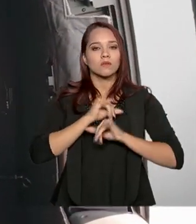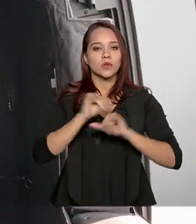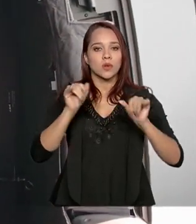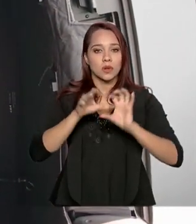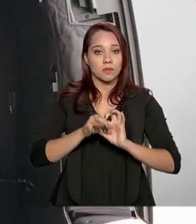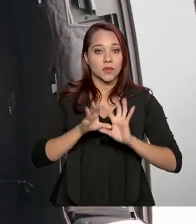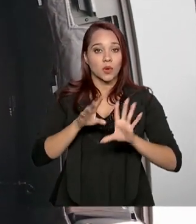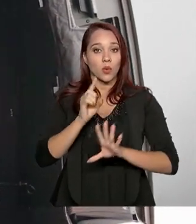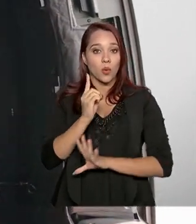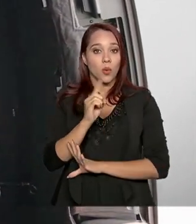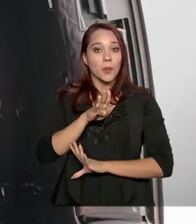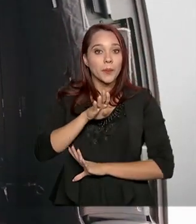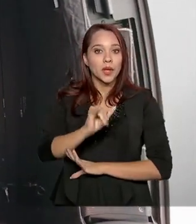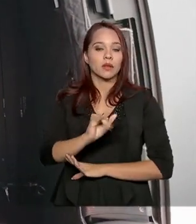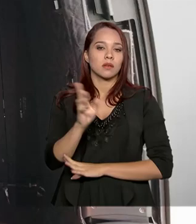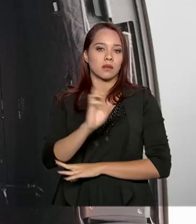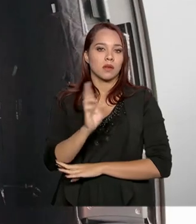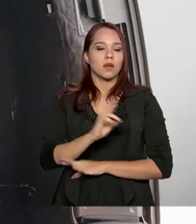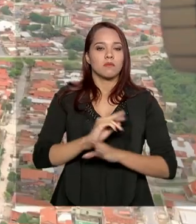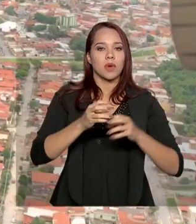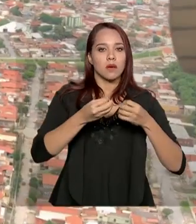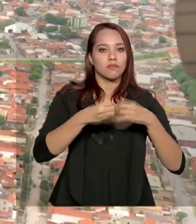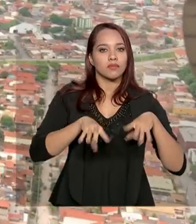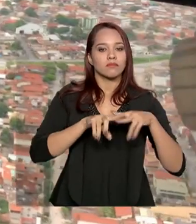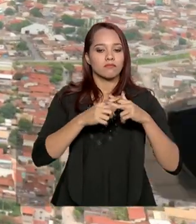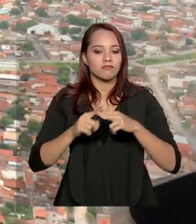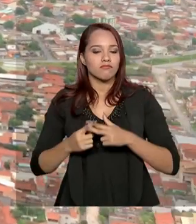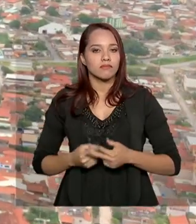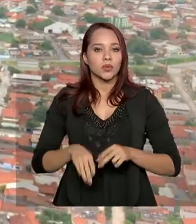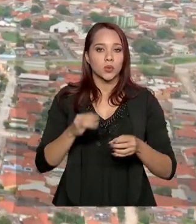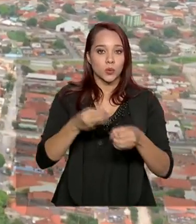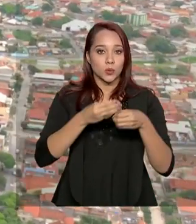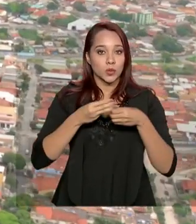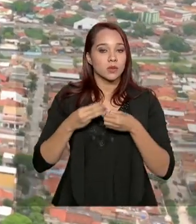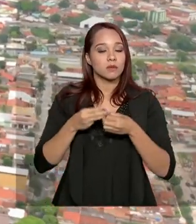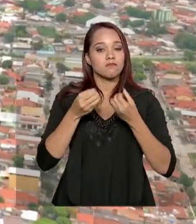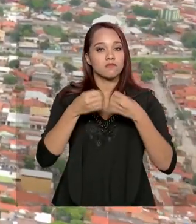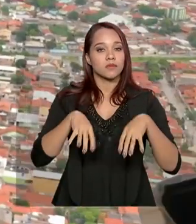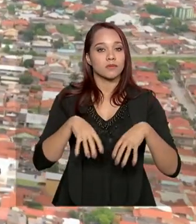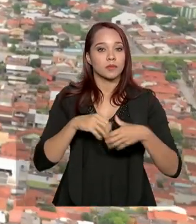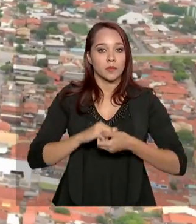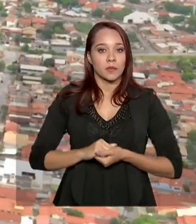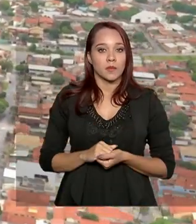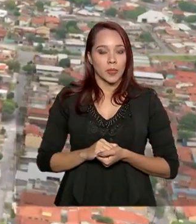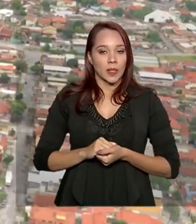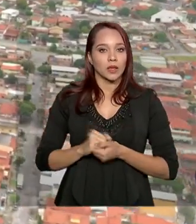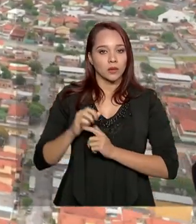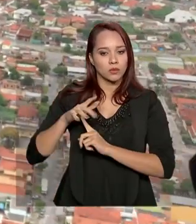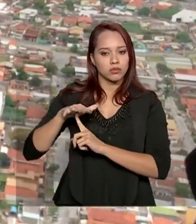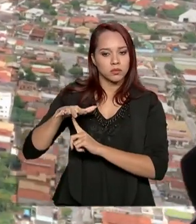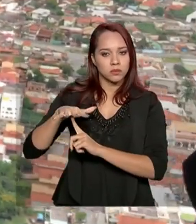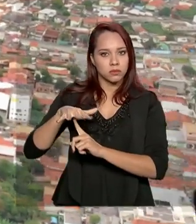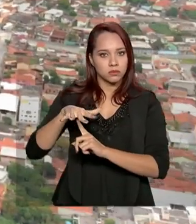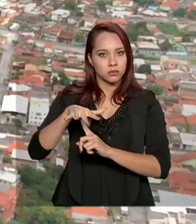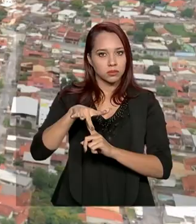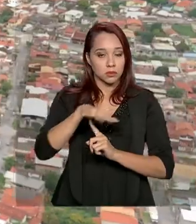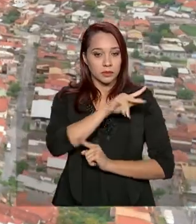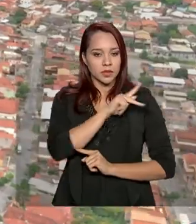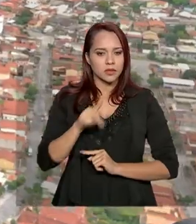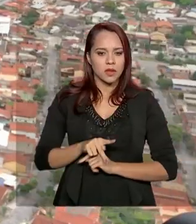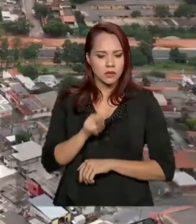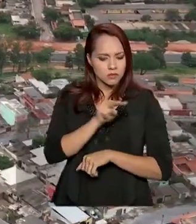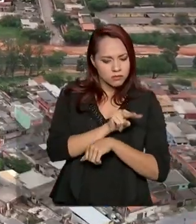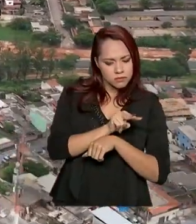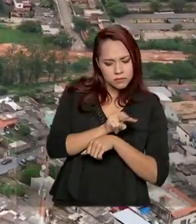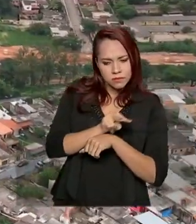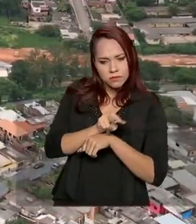de R 1 bilhão para reparar os estragos nos municípios prejudicados. No sobrevoo, o presidente conferiu os